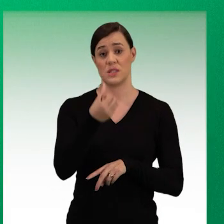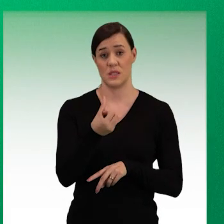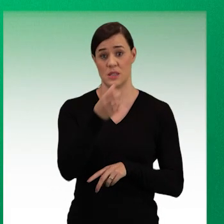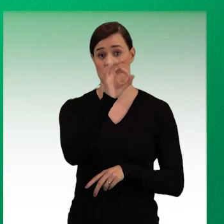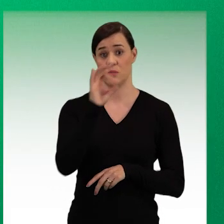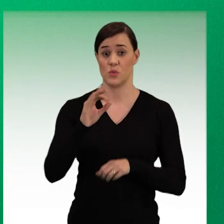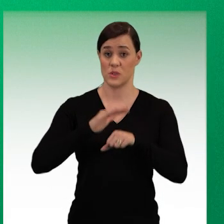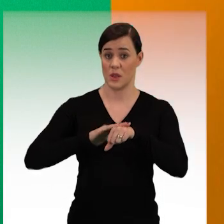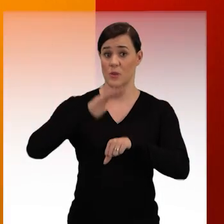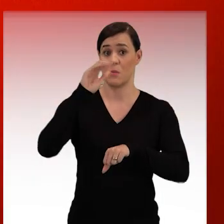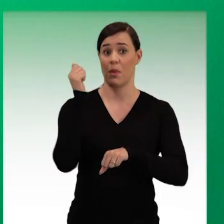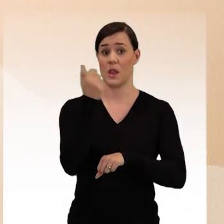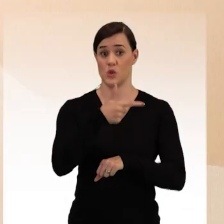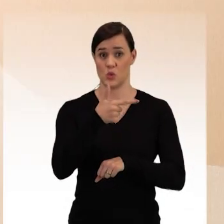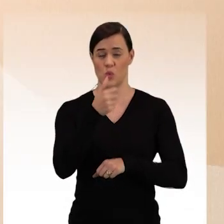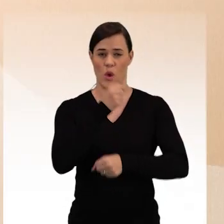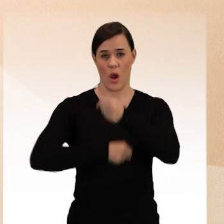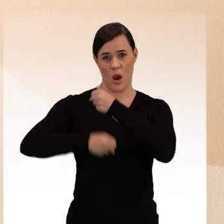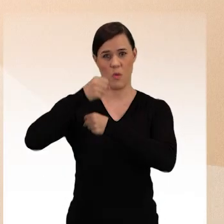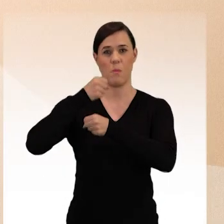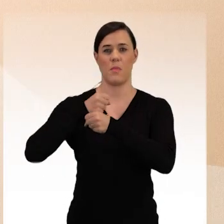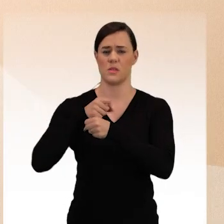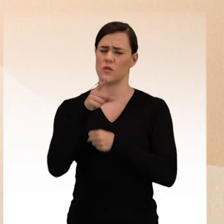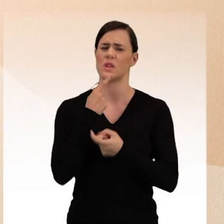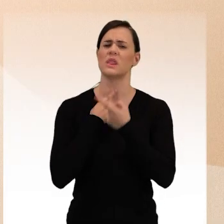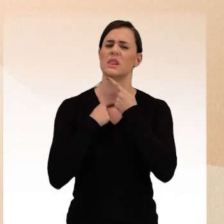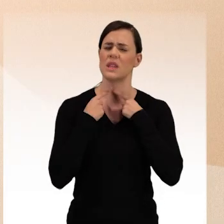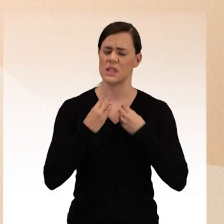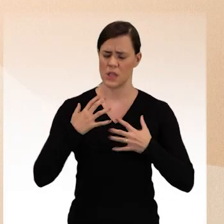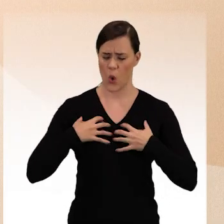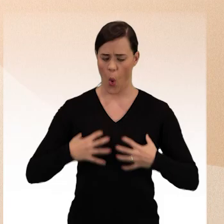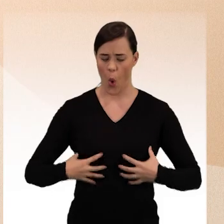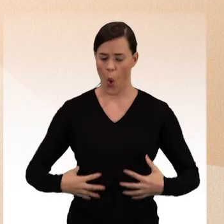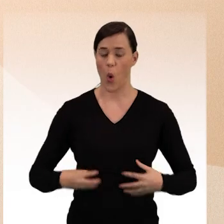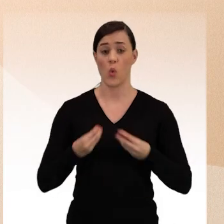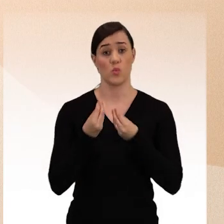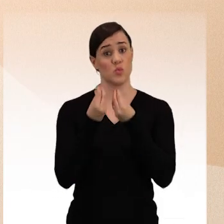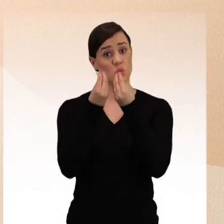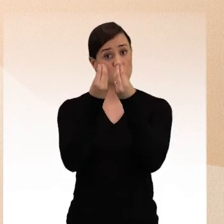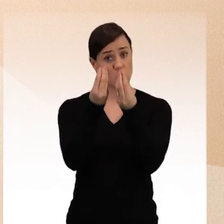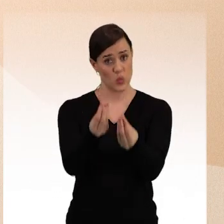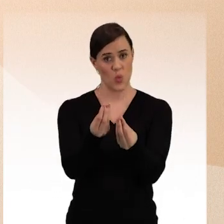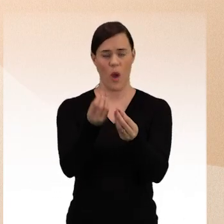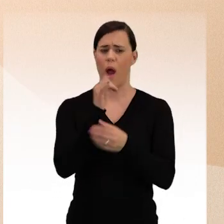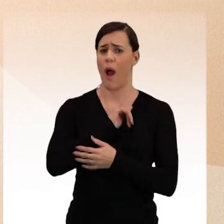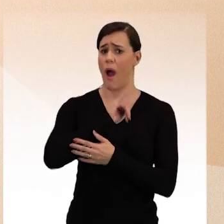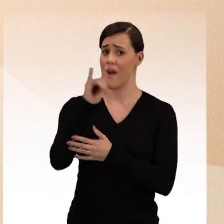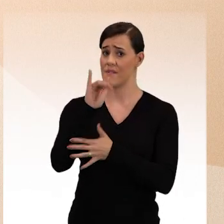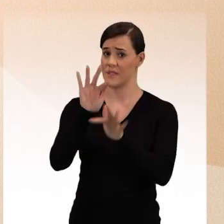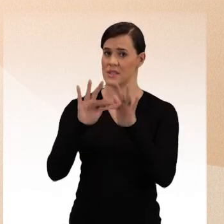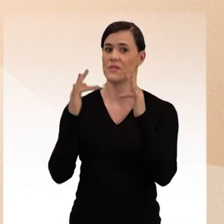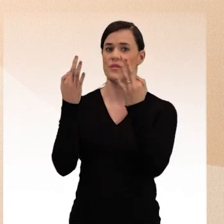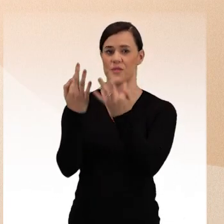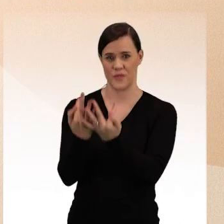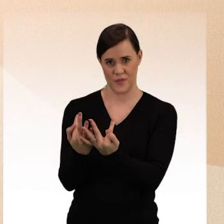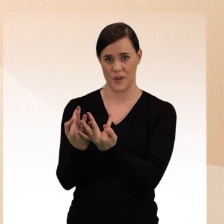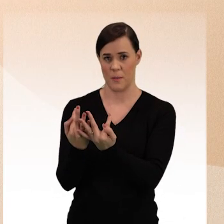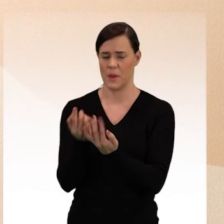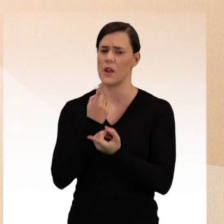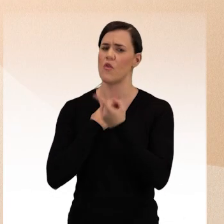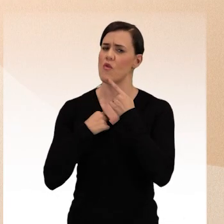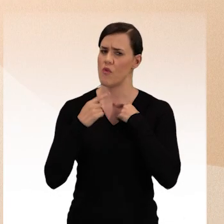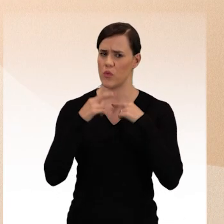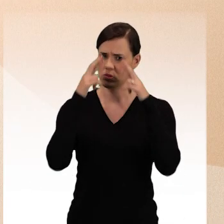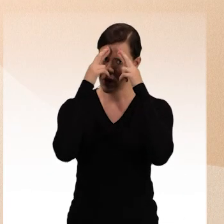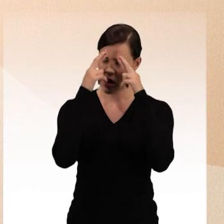mesmo período do ano passado. Se você deseja ser doador ou doadora de órgãos e tecidos, informe sua família para que a